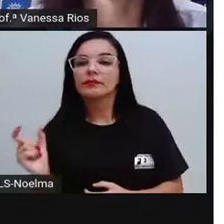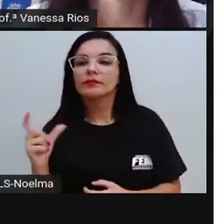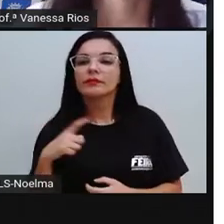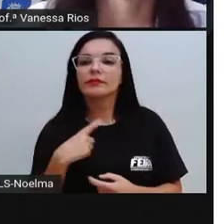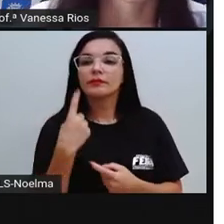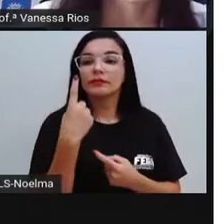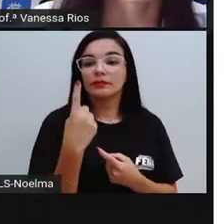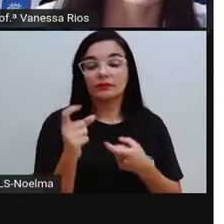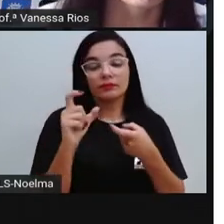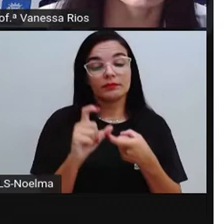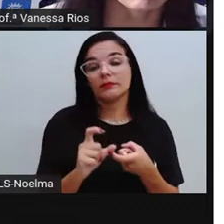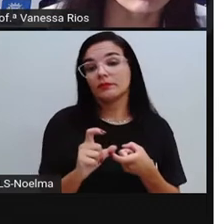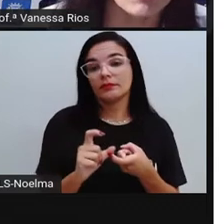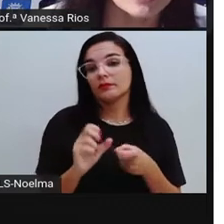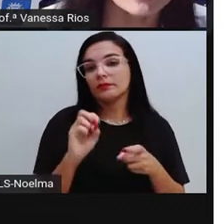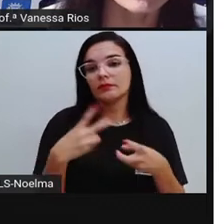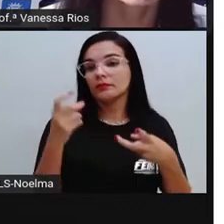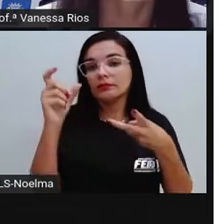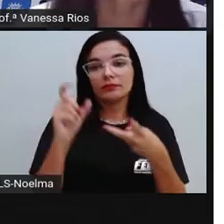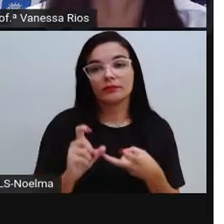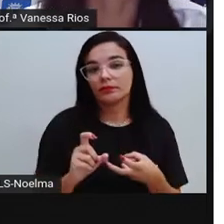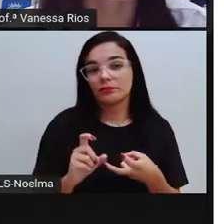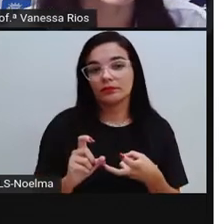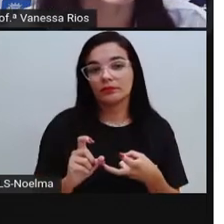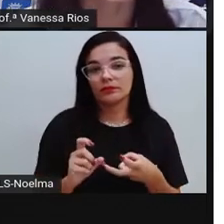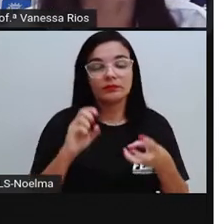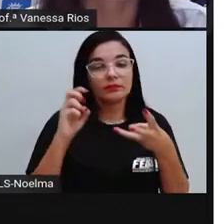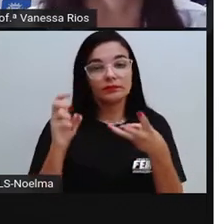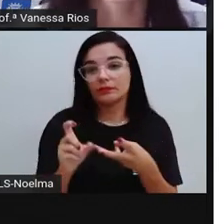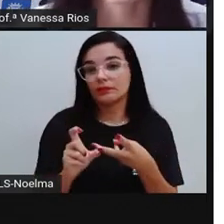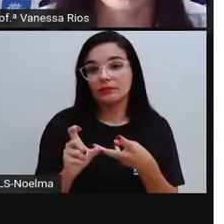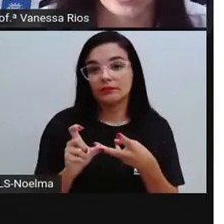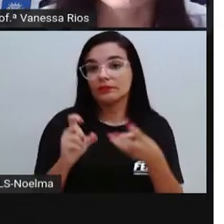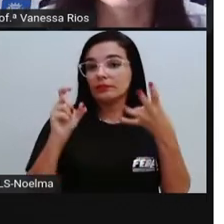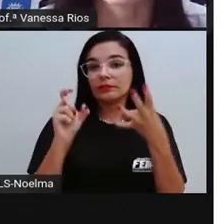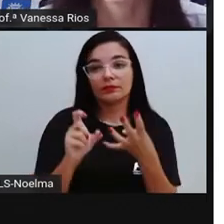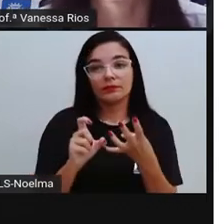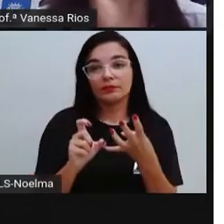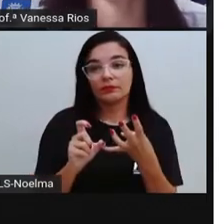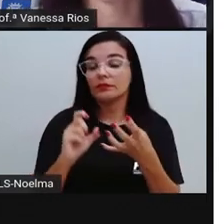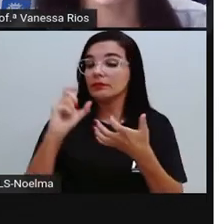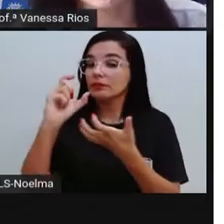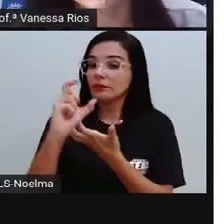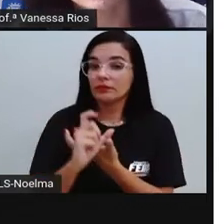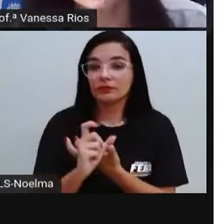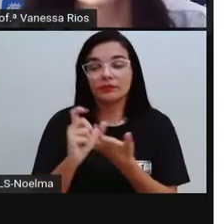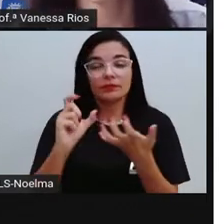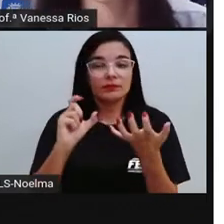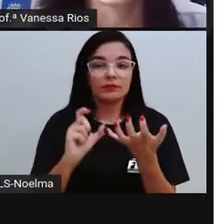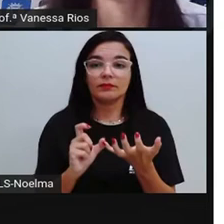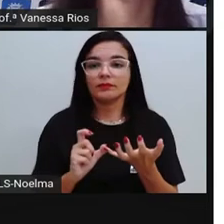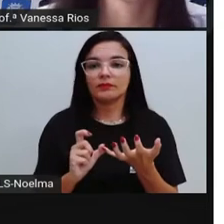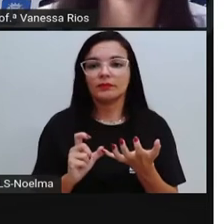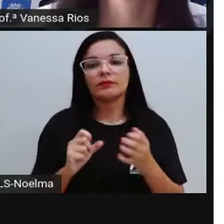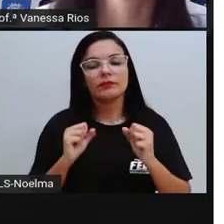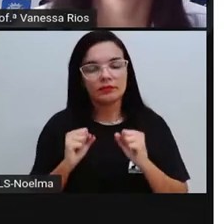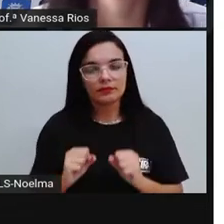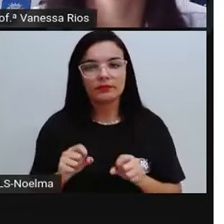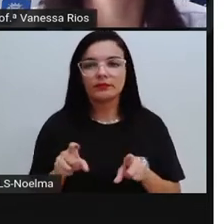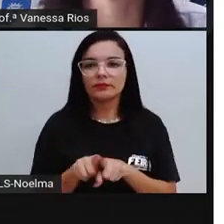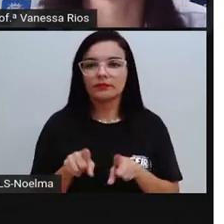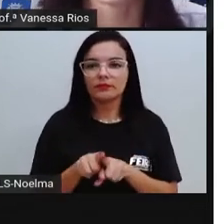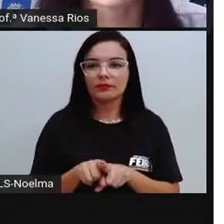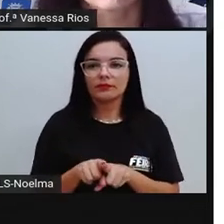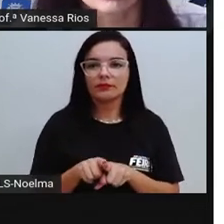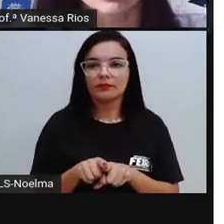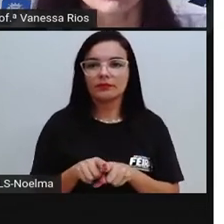Ou ainda palavras com duas, com três, com quatro ou mais. E aí, de acordo ao